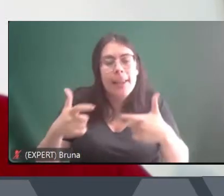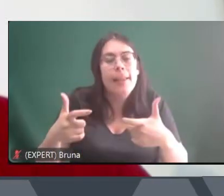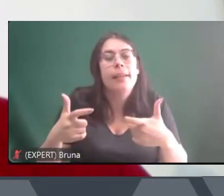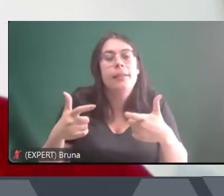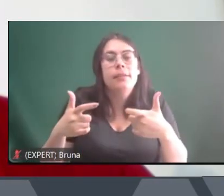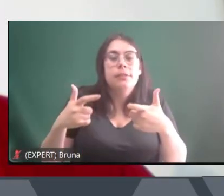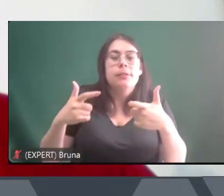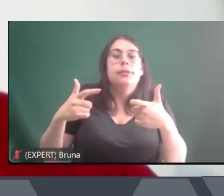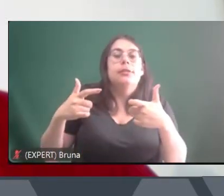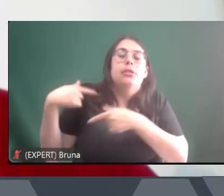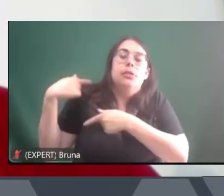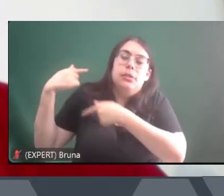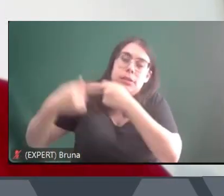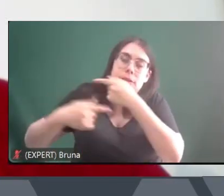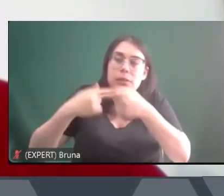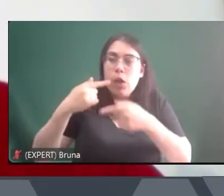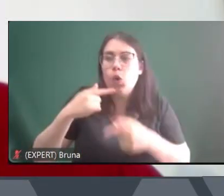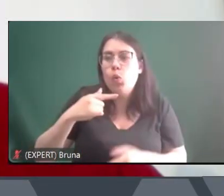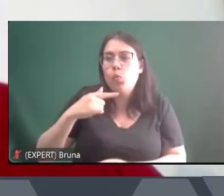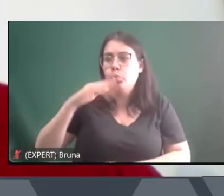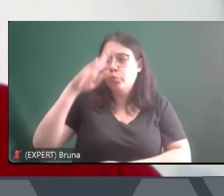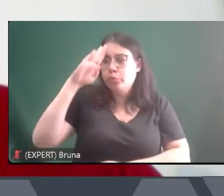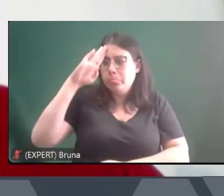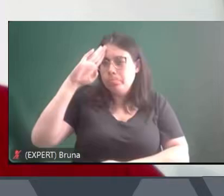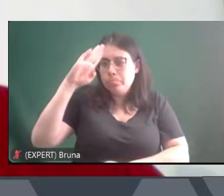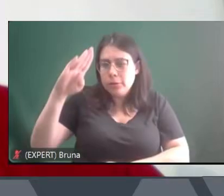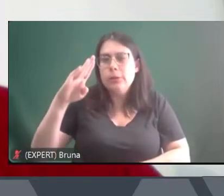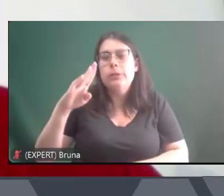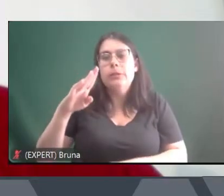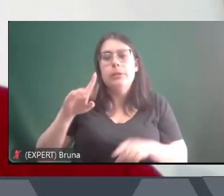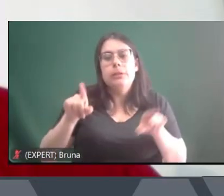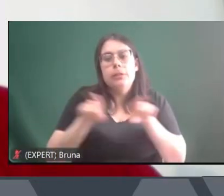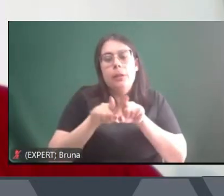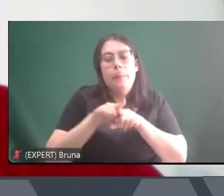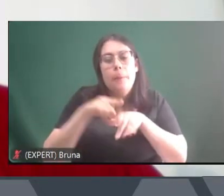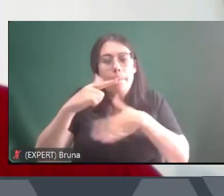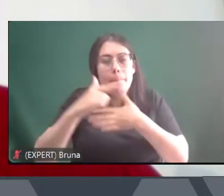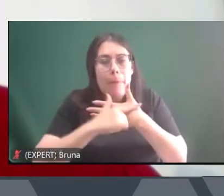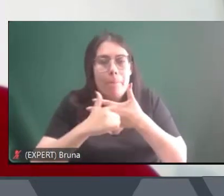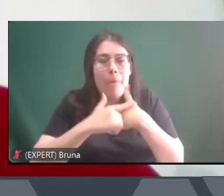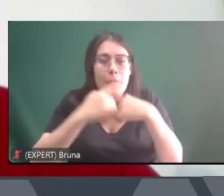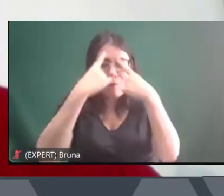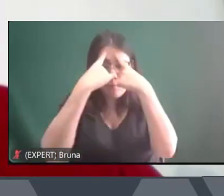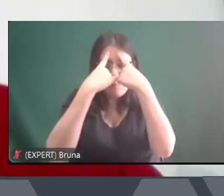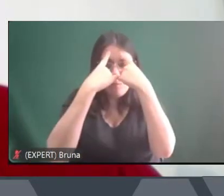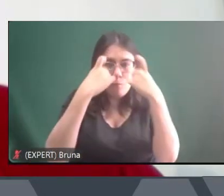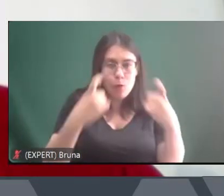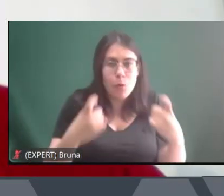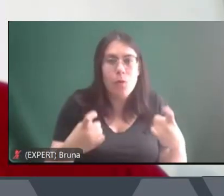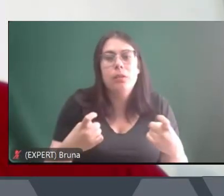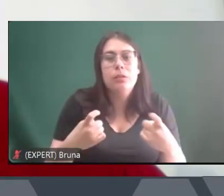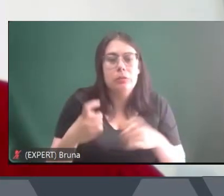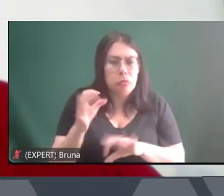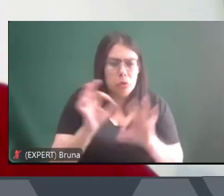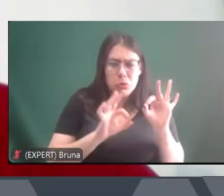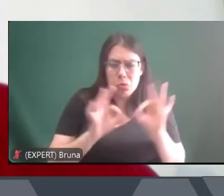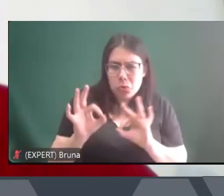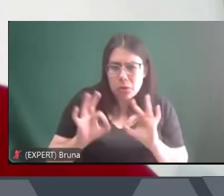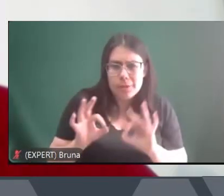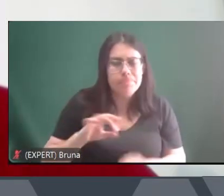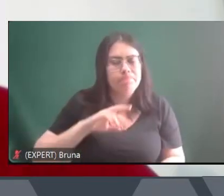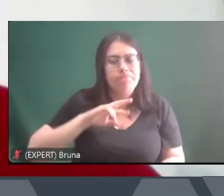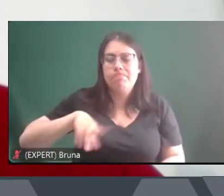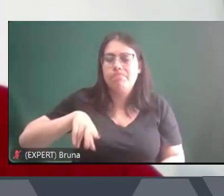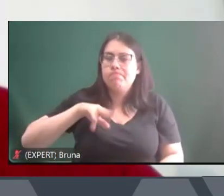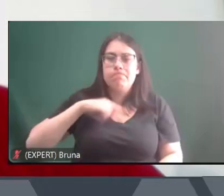militarismo e essa crença no papel da violência para a produção de ordem que produziu muitos efeitos